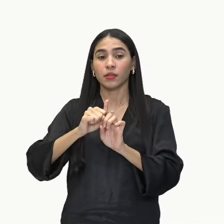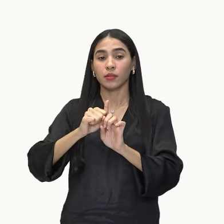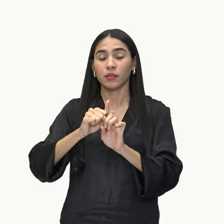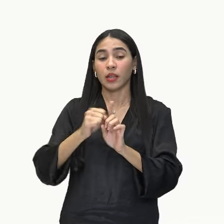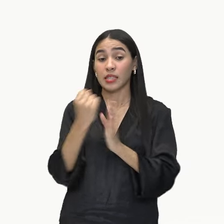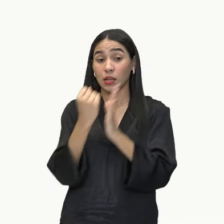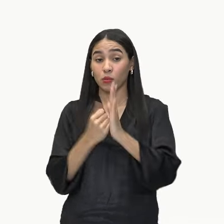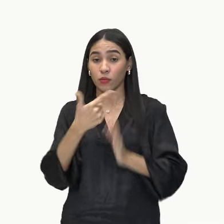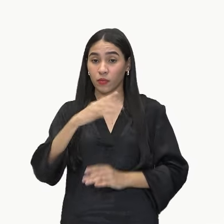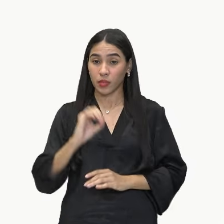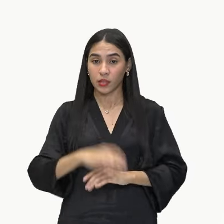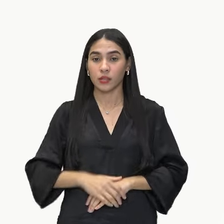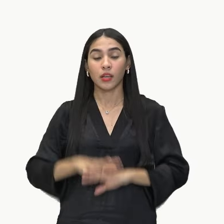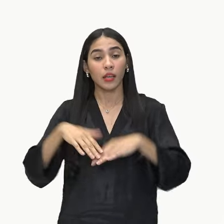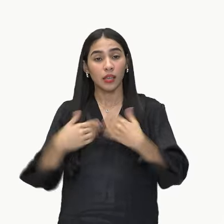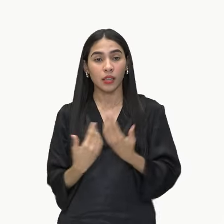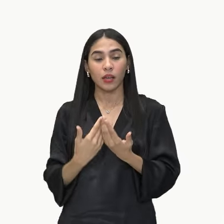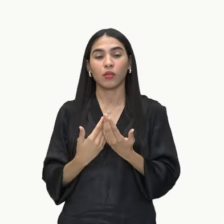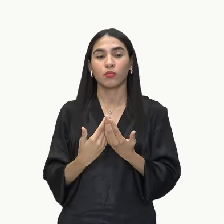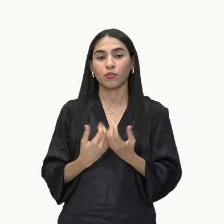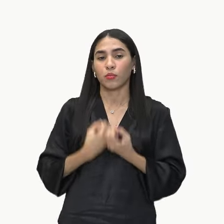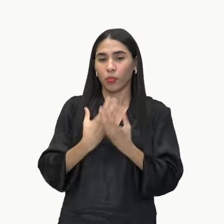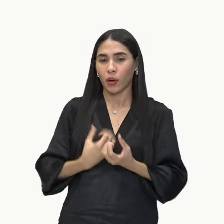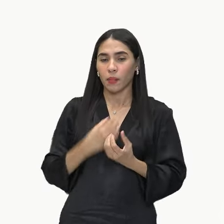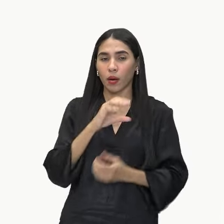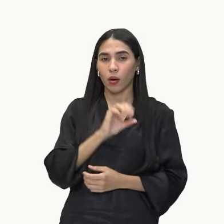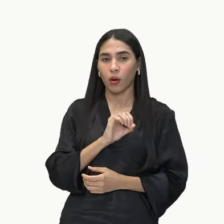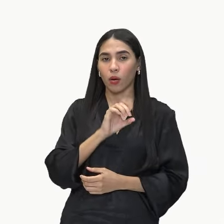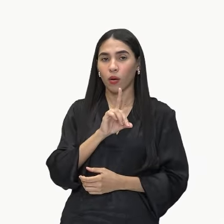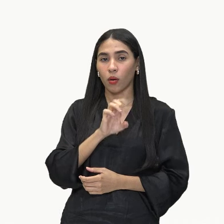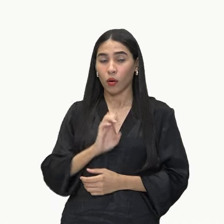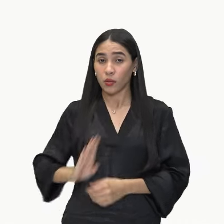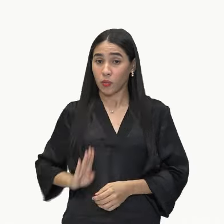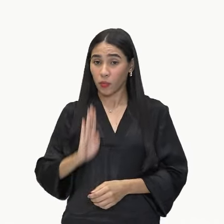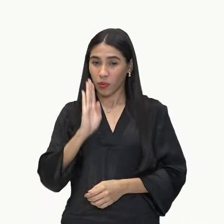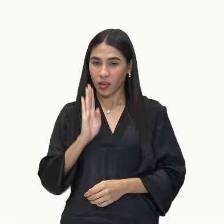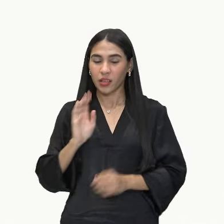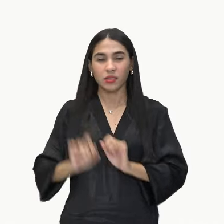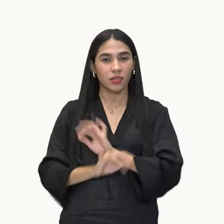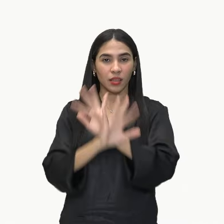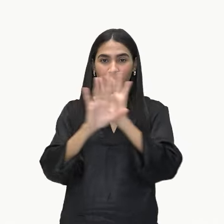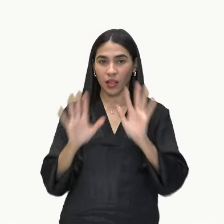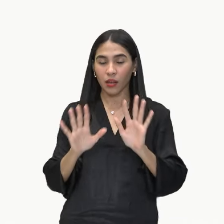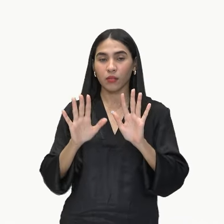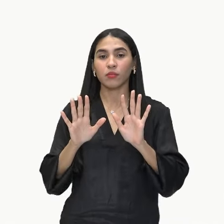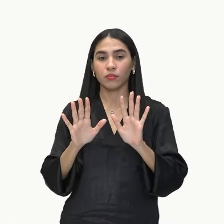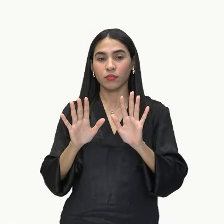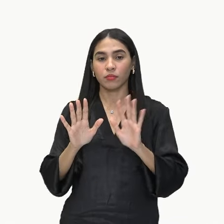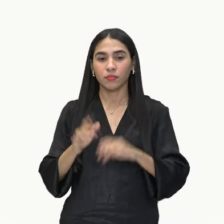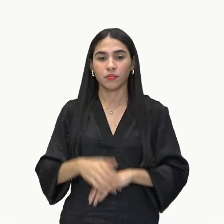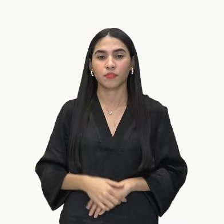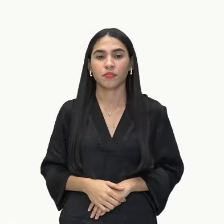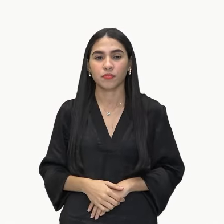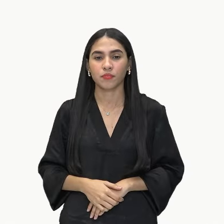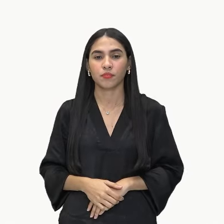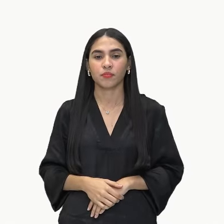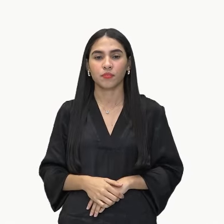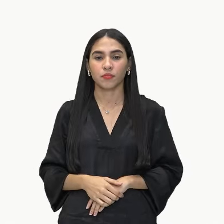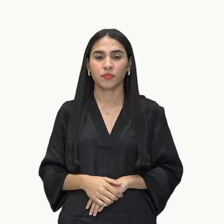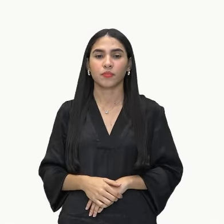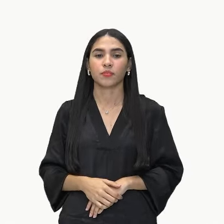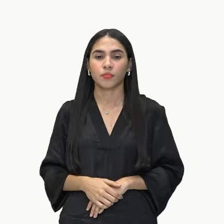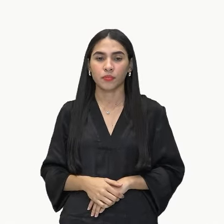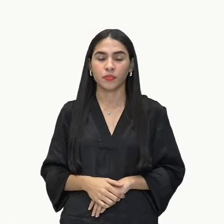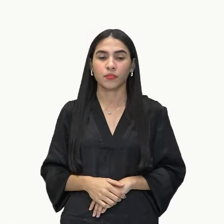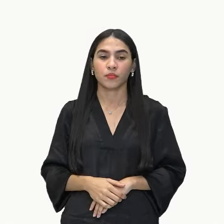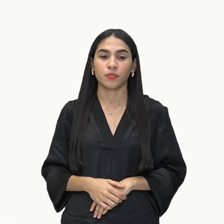Ódio ao burguês deixa isso bastante claro, esse processo analítico, né? Traz isso bastante em evidência